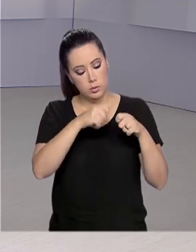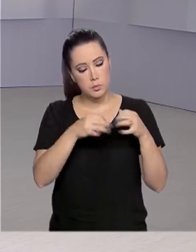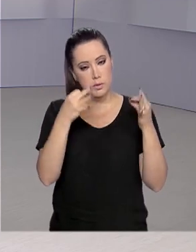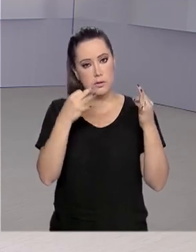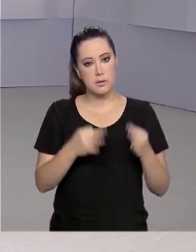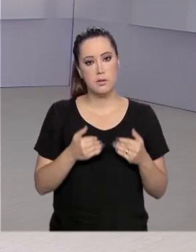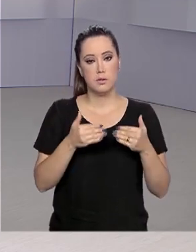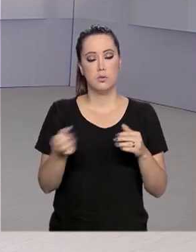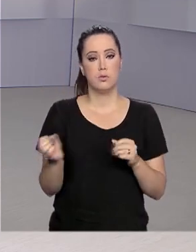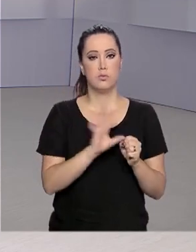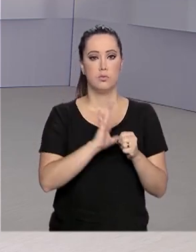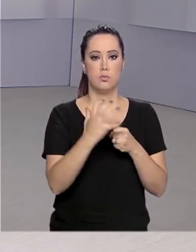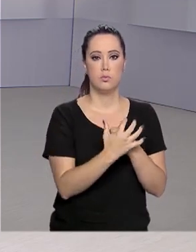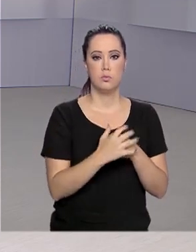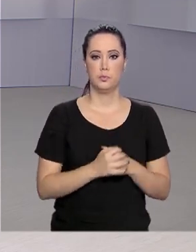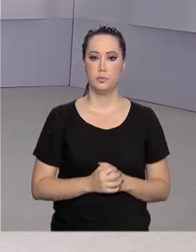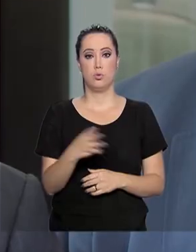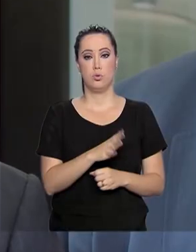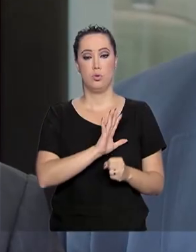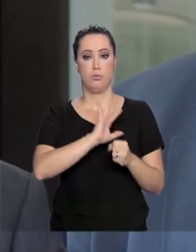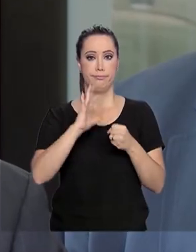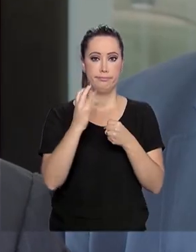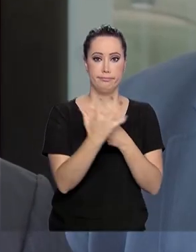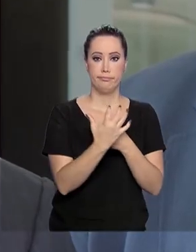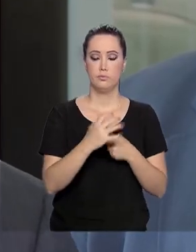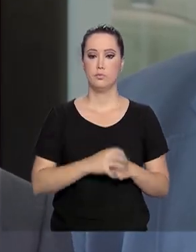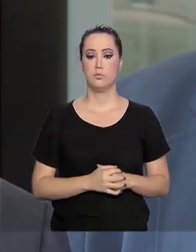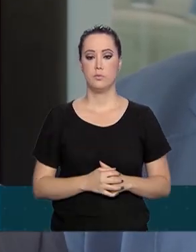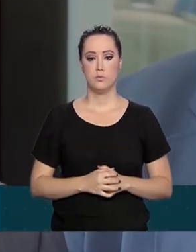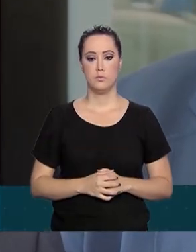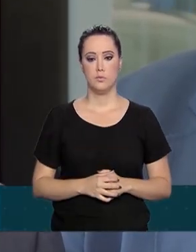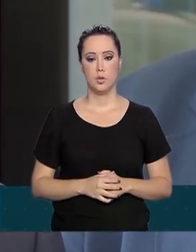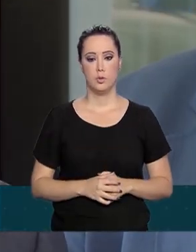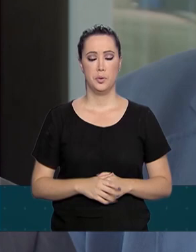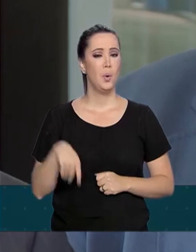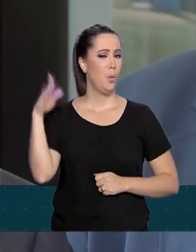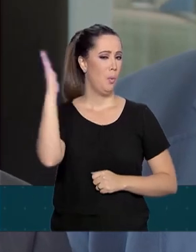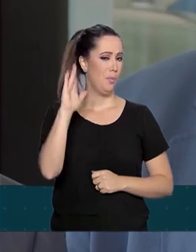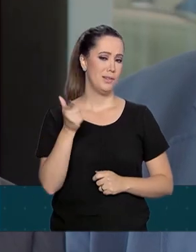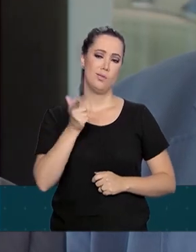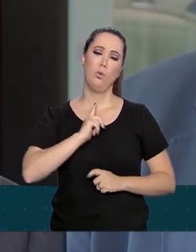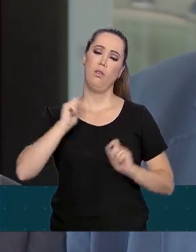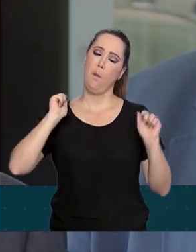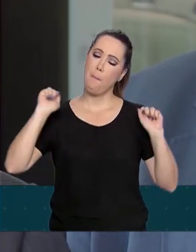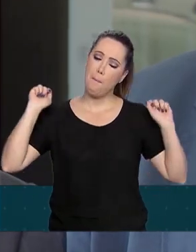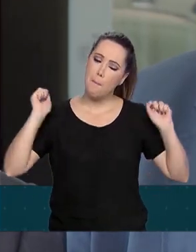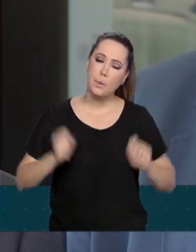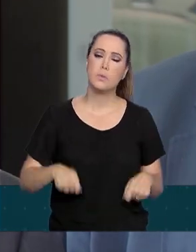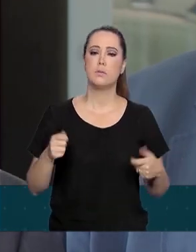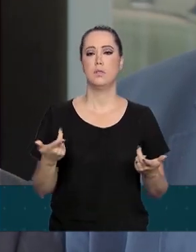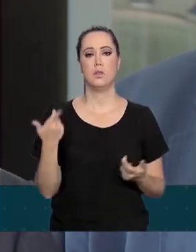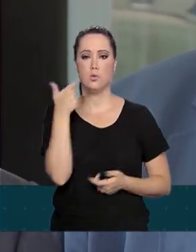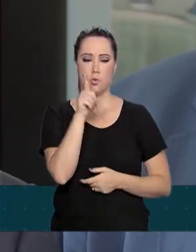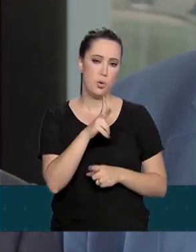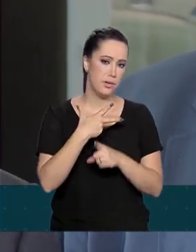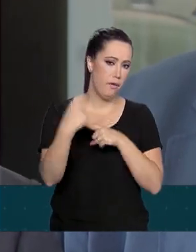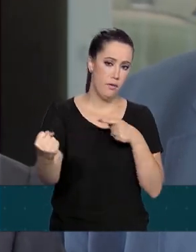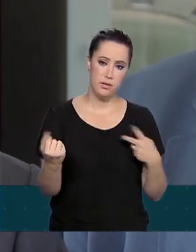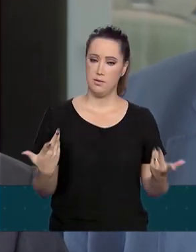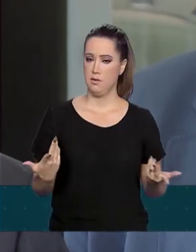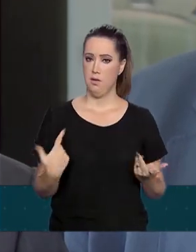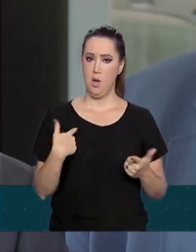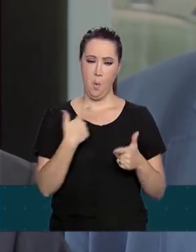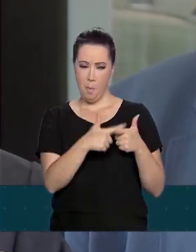impactos do novo coronavírus. Tem muita munição, muita munição. E a crise não